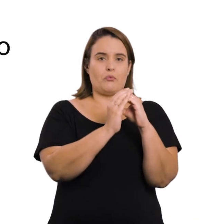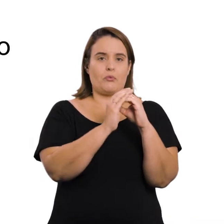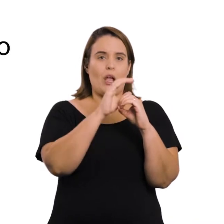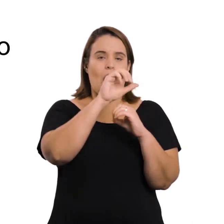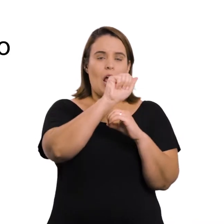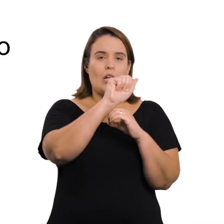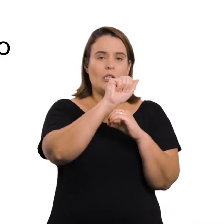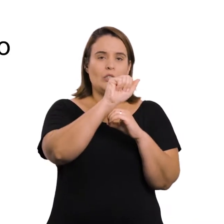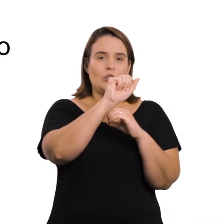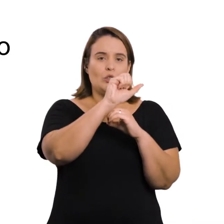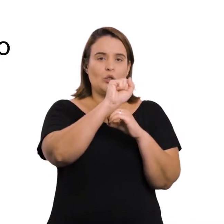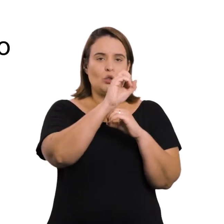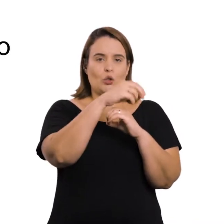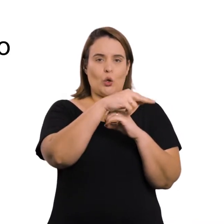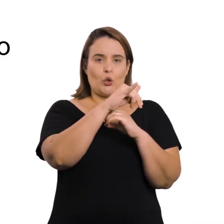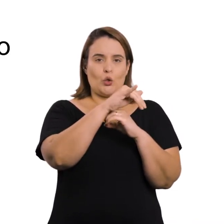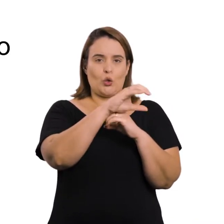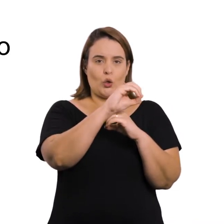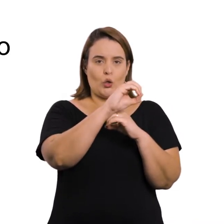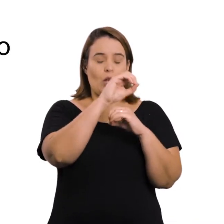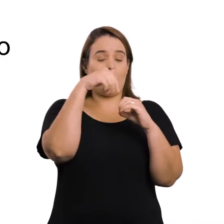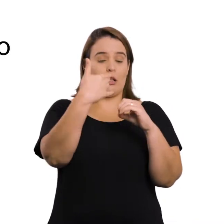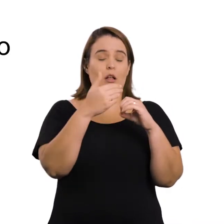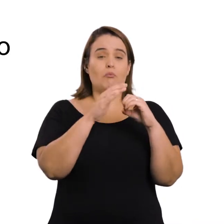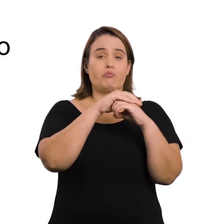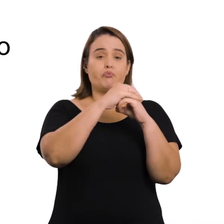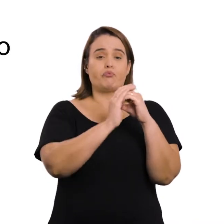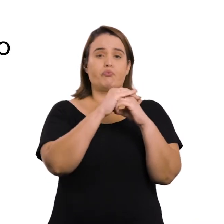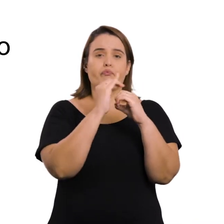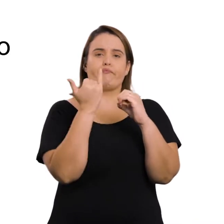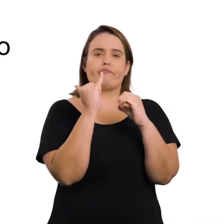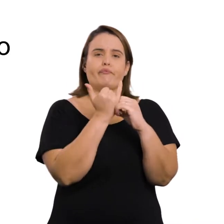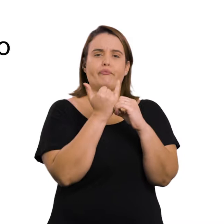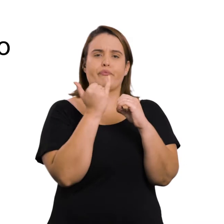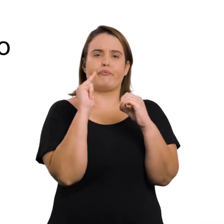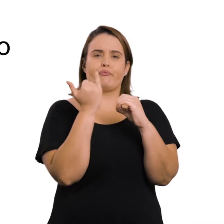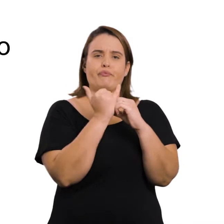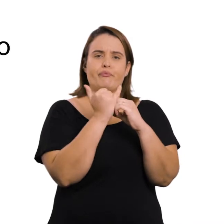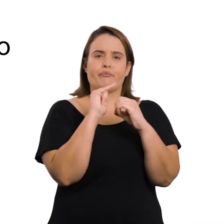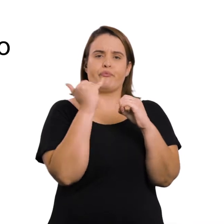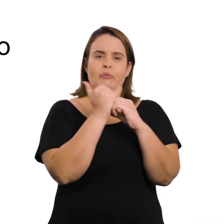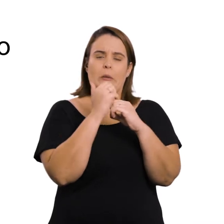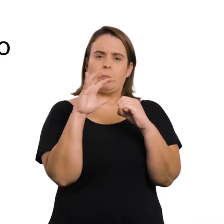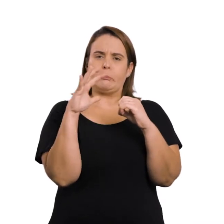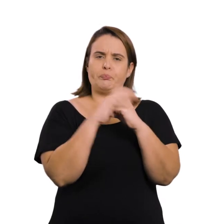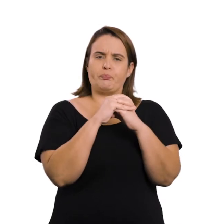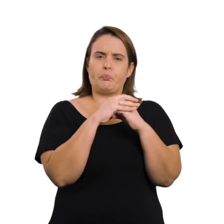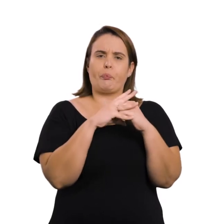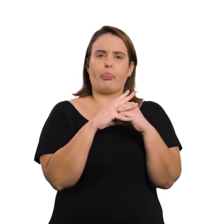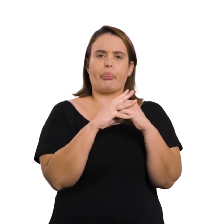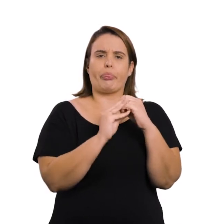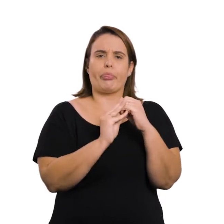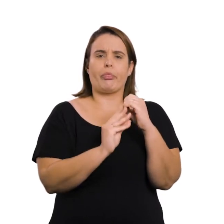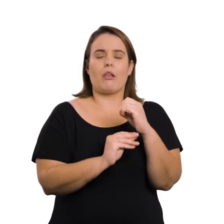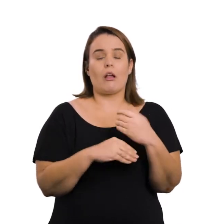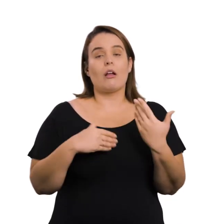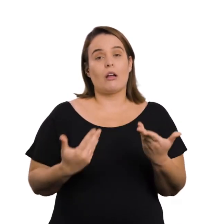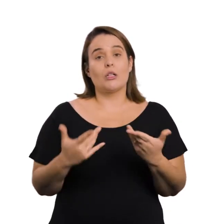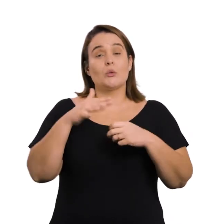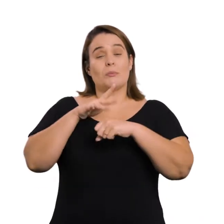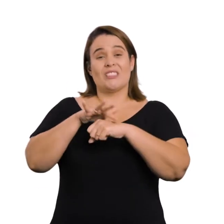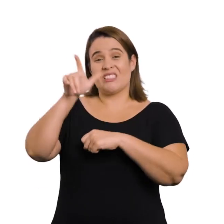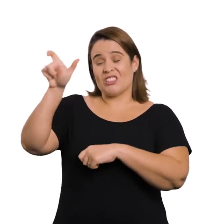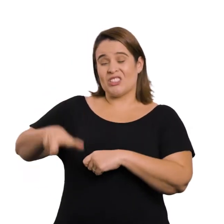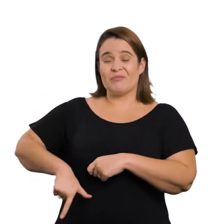Capa que envolve todos os axônios E isso compromete a função do sistema nervoso Em geral, a